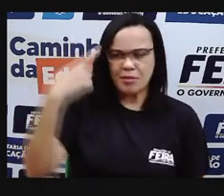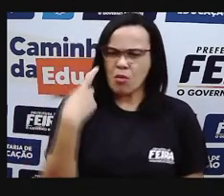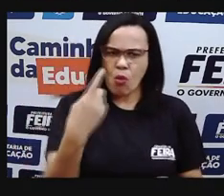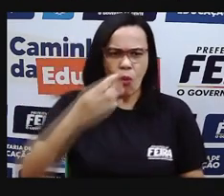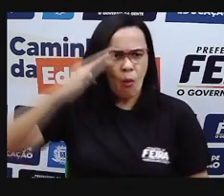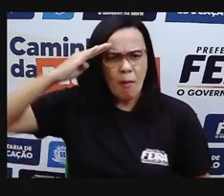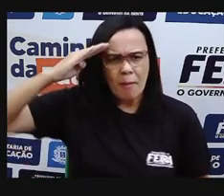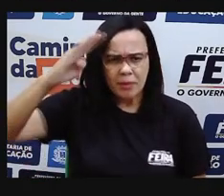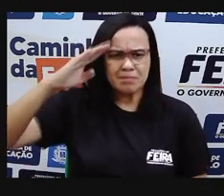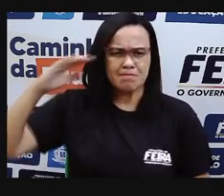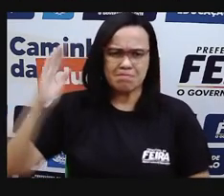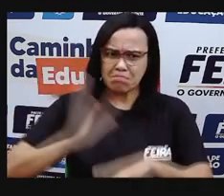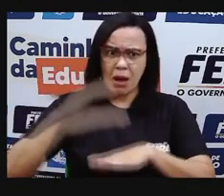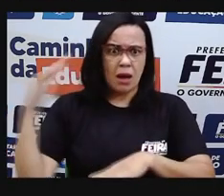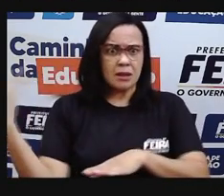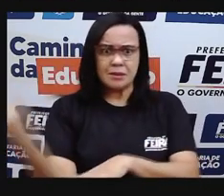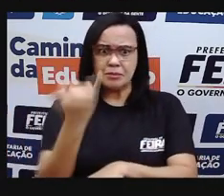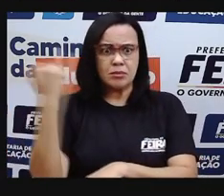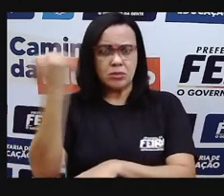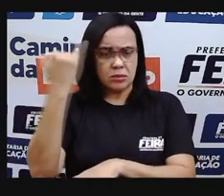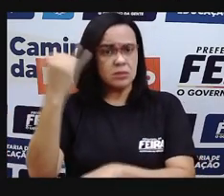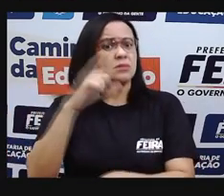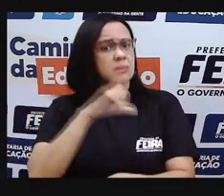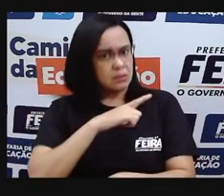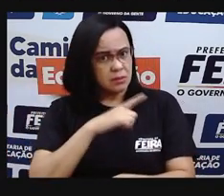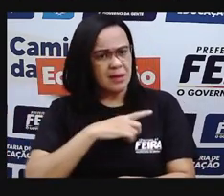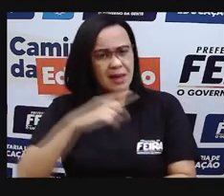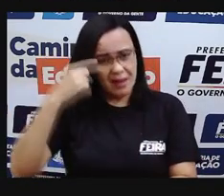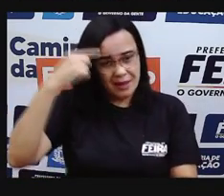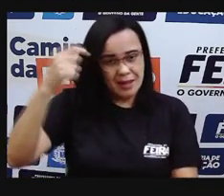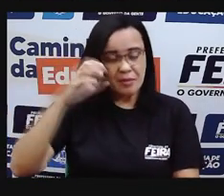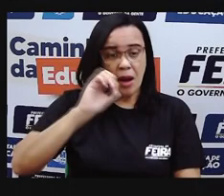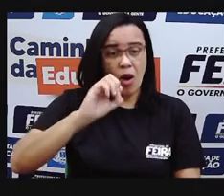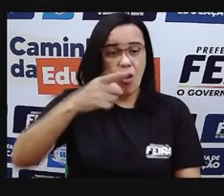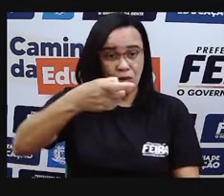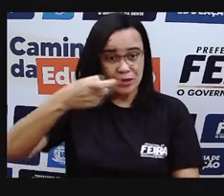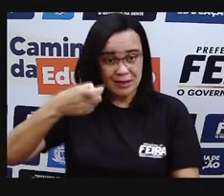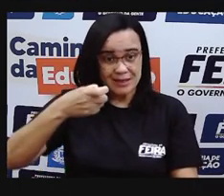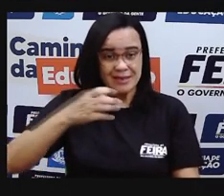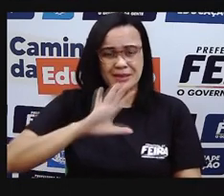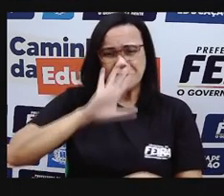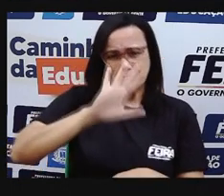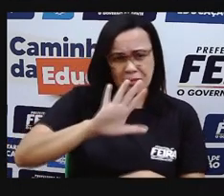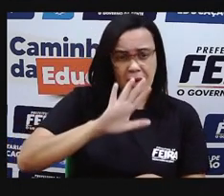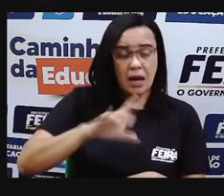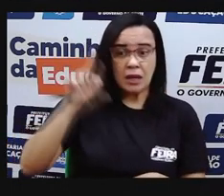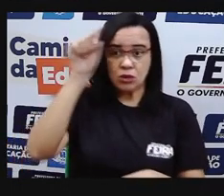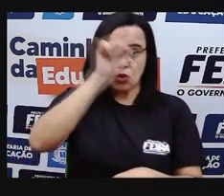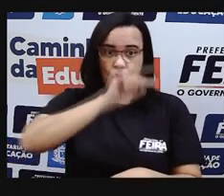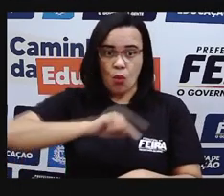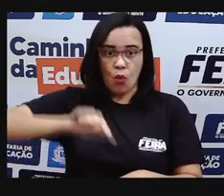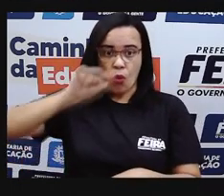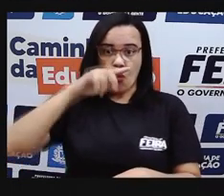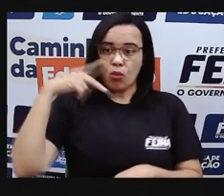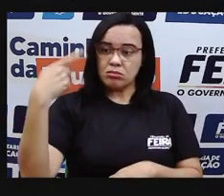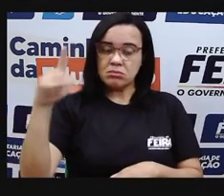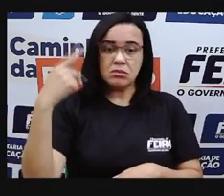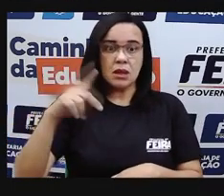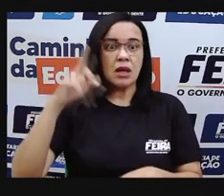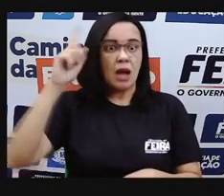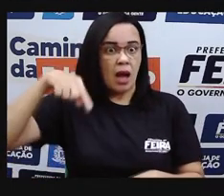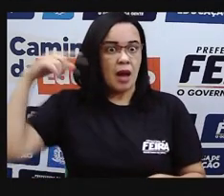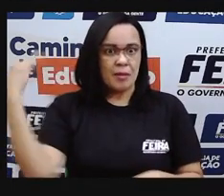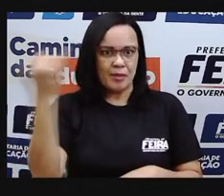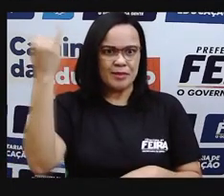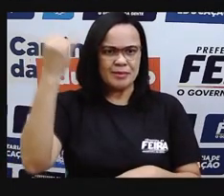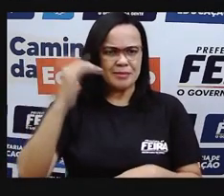Existe o ciclo do oxigênio. E aí vem a pergunta, de onde vem o oxigênio que nós respiramos? Ele vem